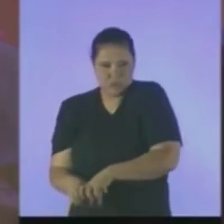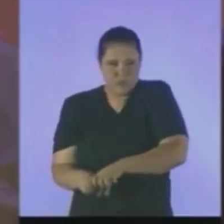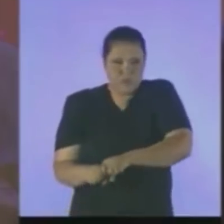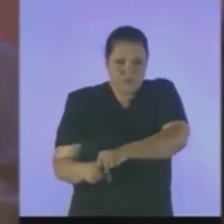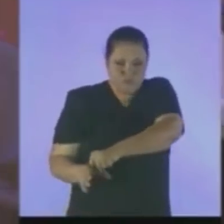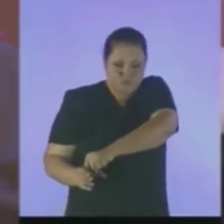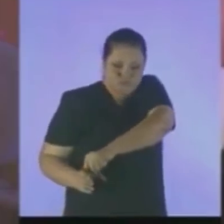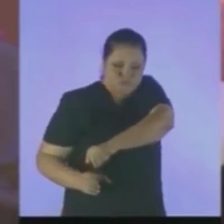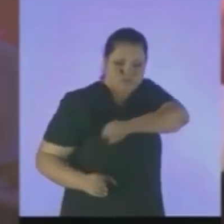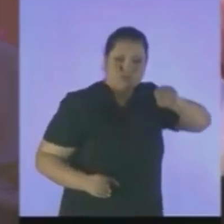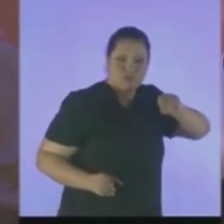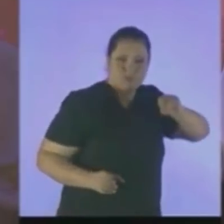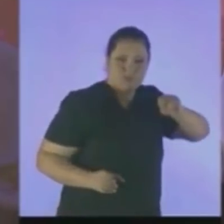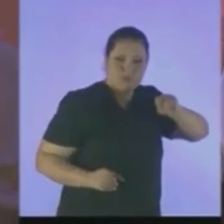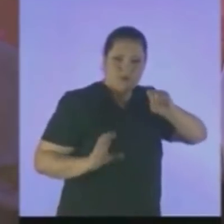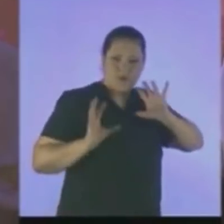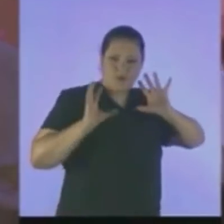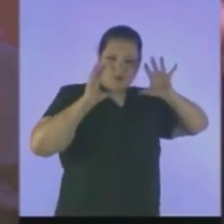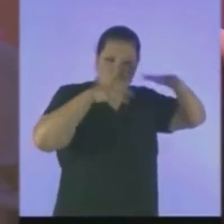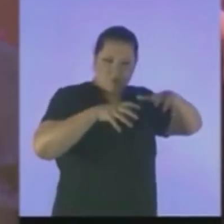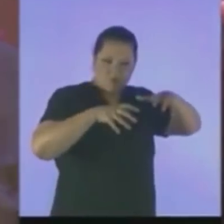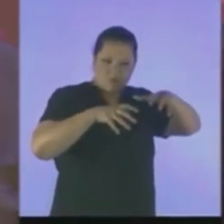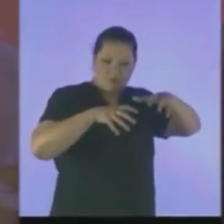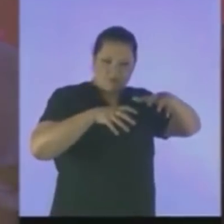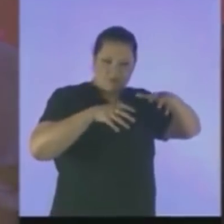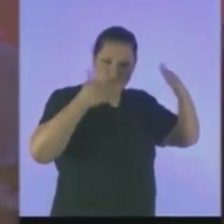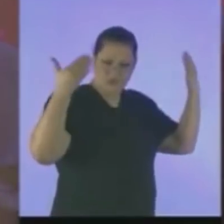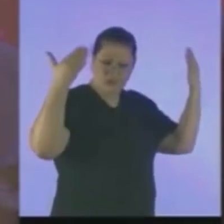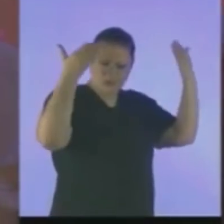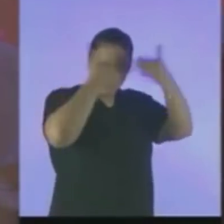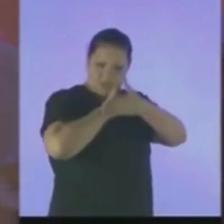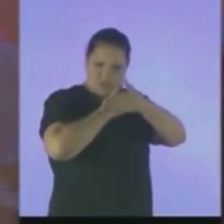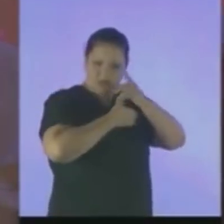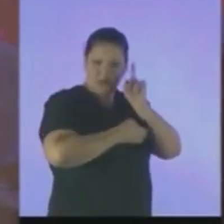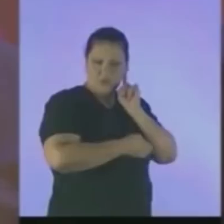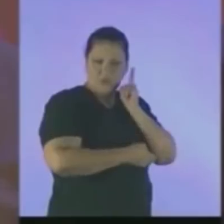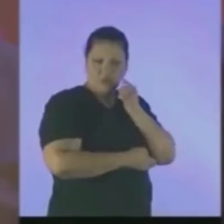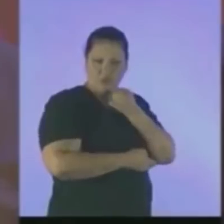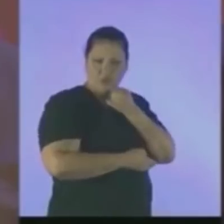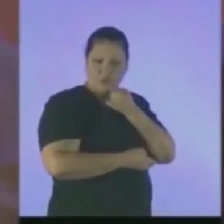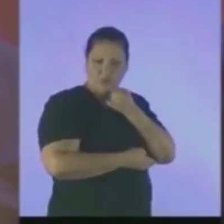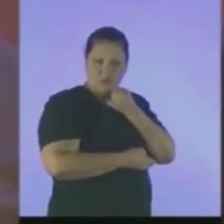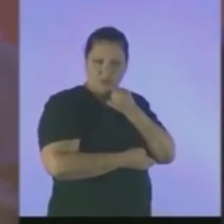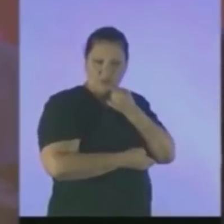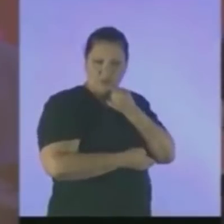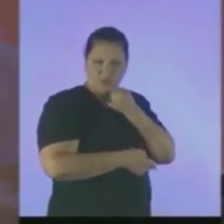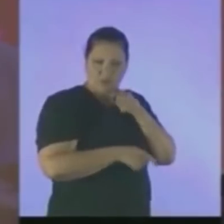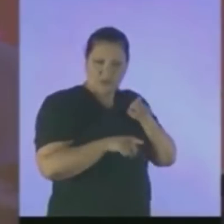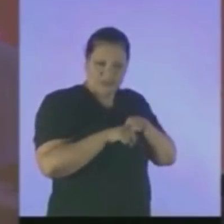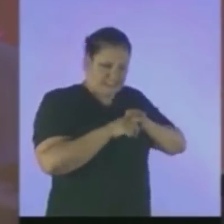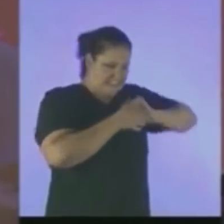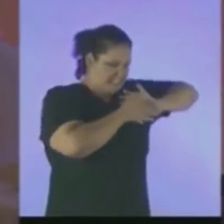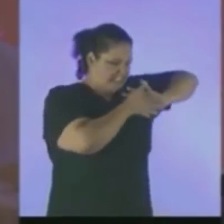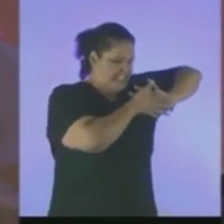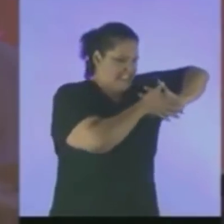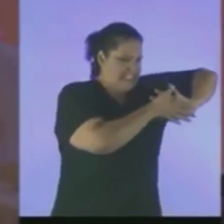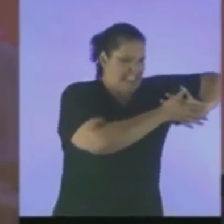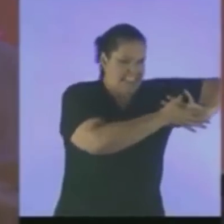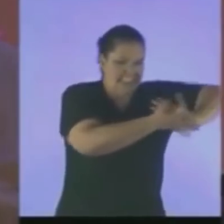Cego Surdo Incessível E destruidor